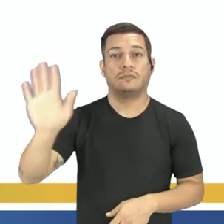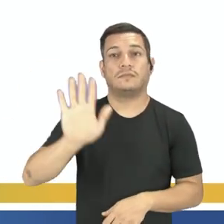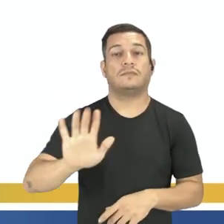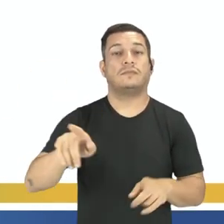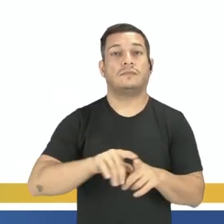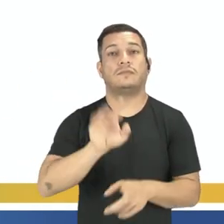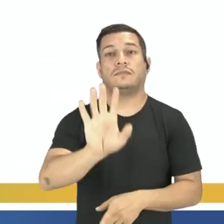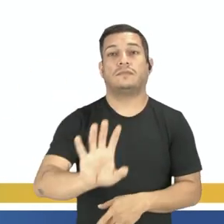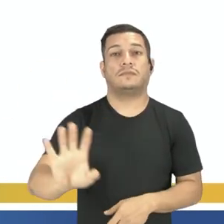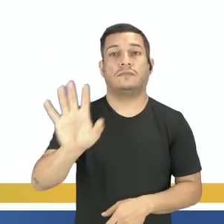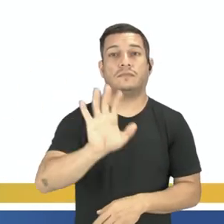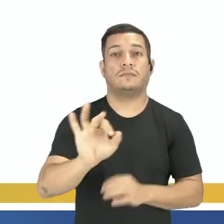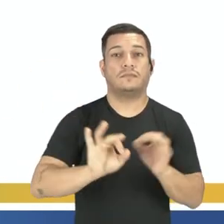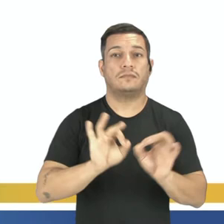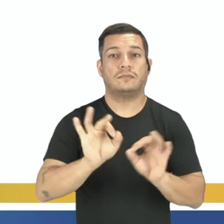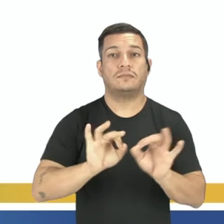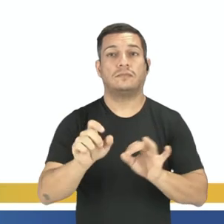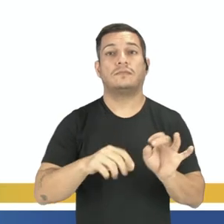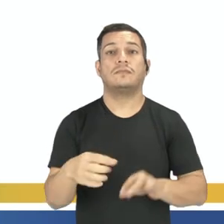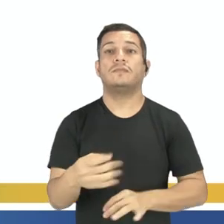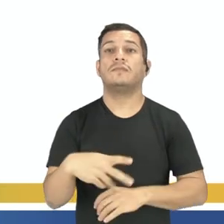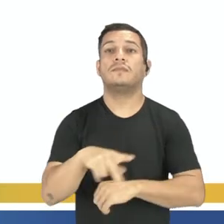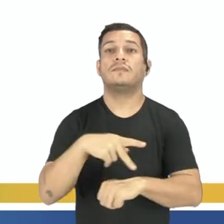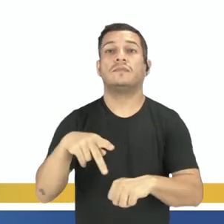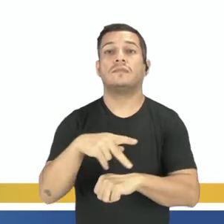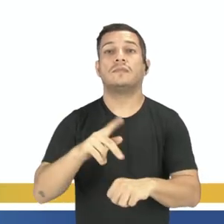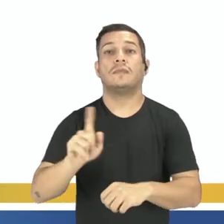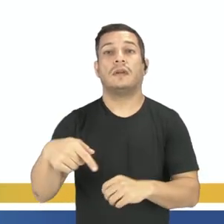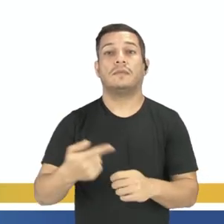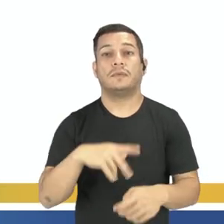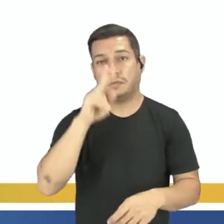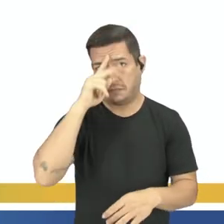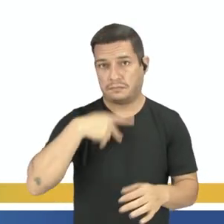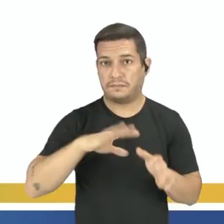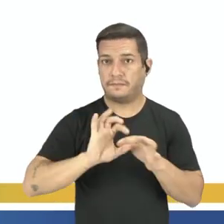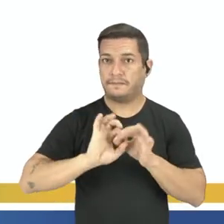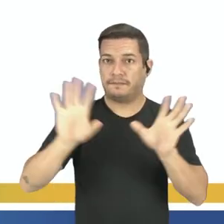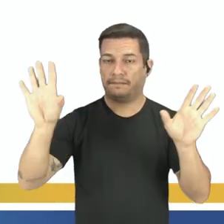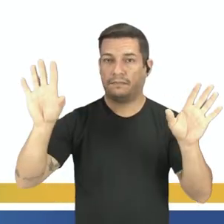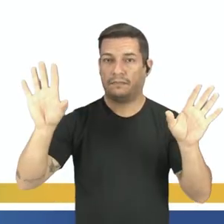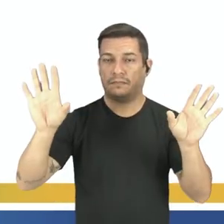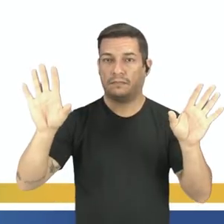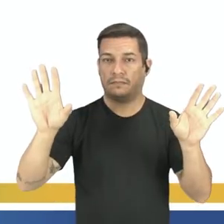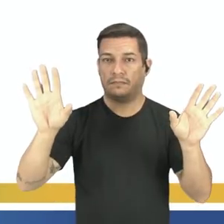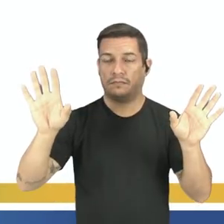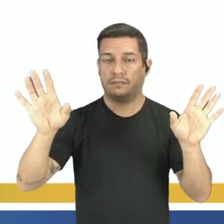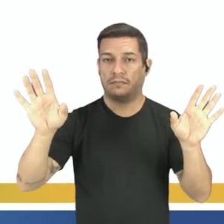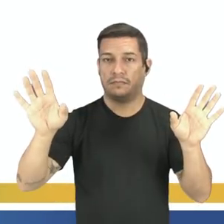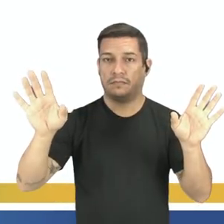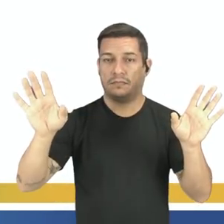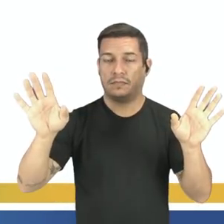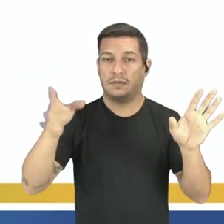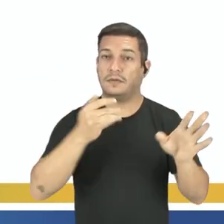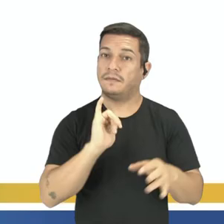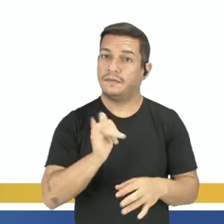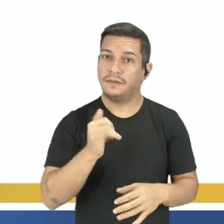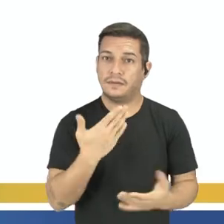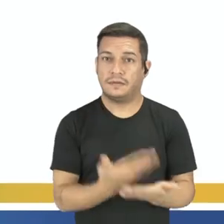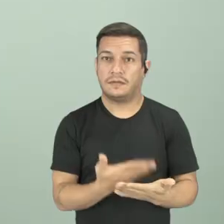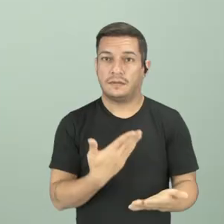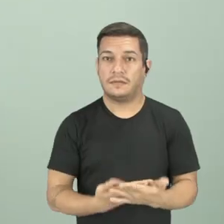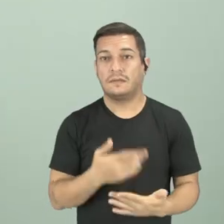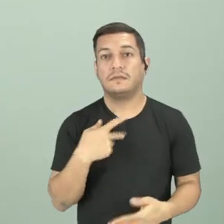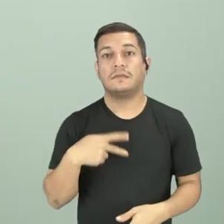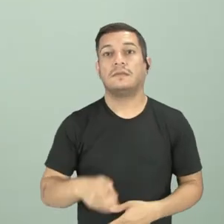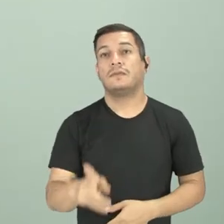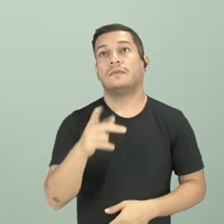essas regiões aí é que se formaram os novos países após a independência. E que eu vou ressaltar novamente que a gente vai estar estudando ainda